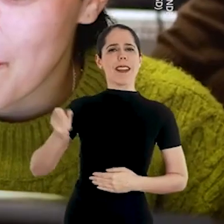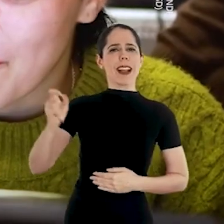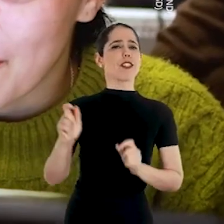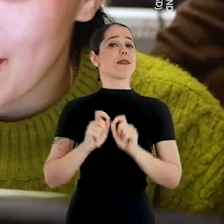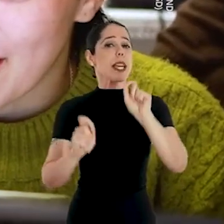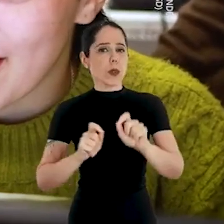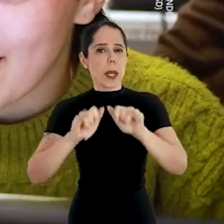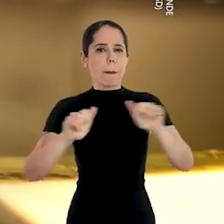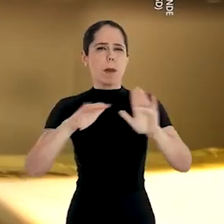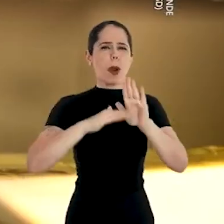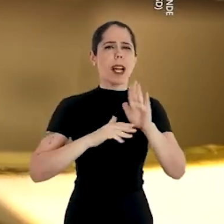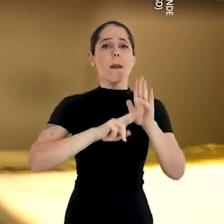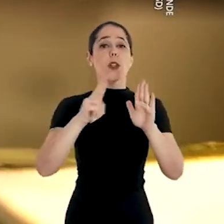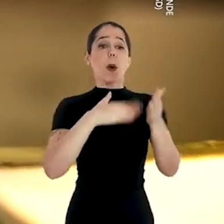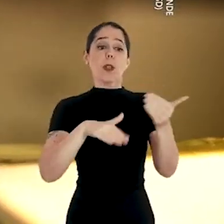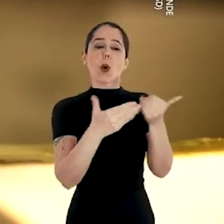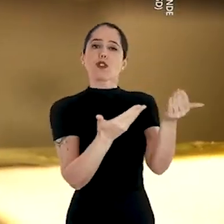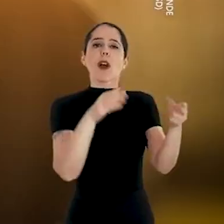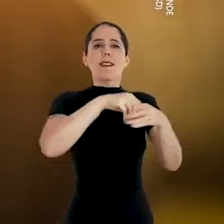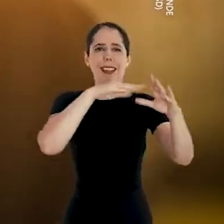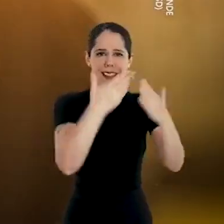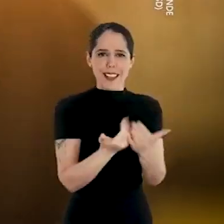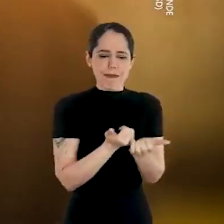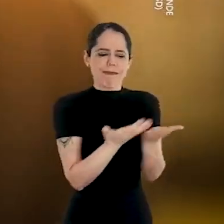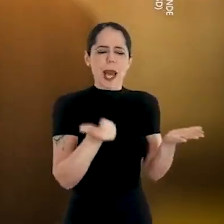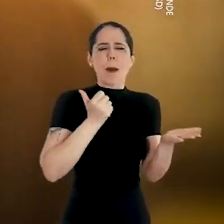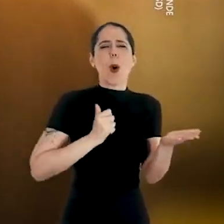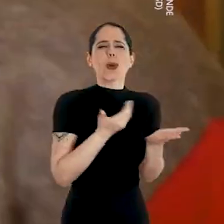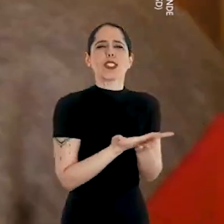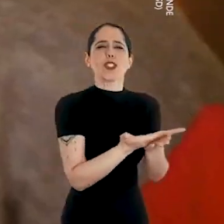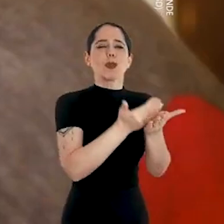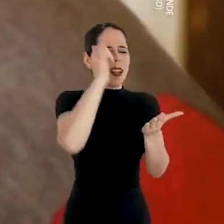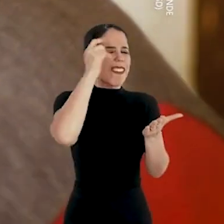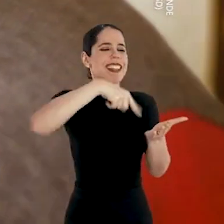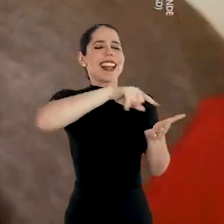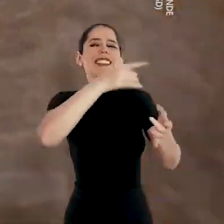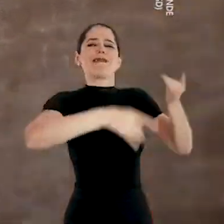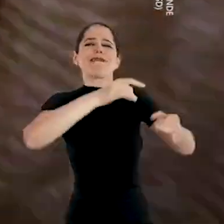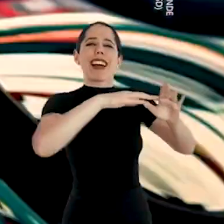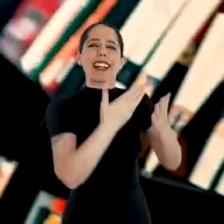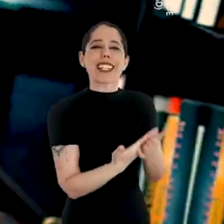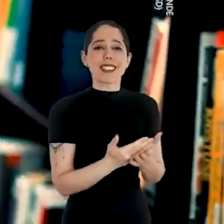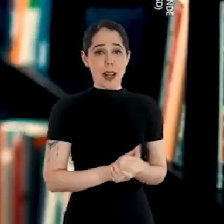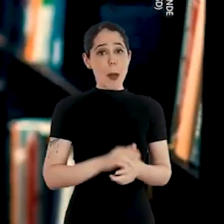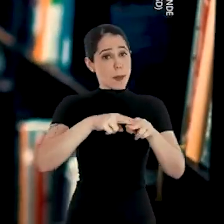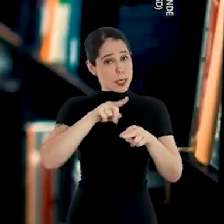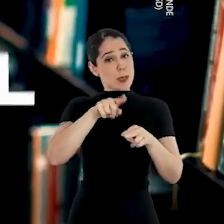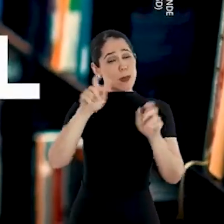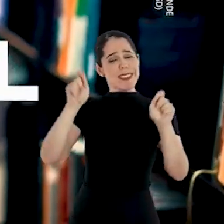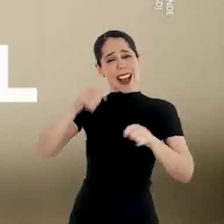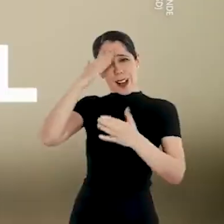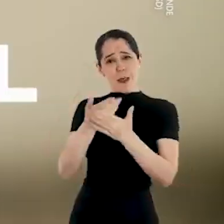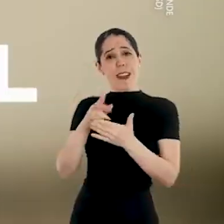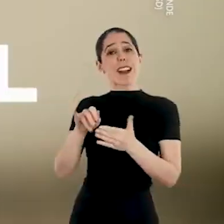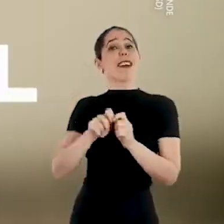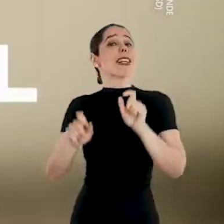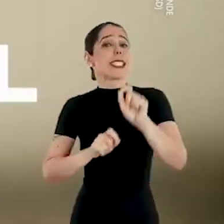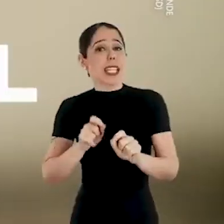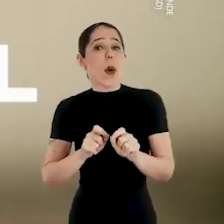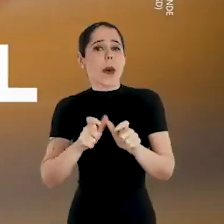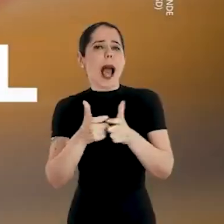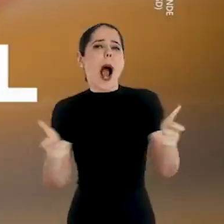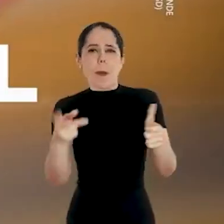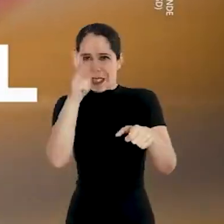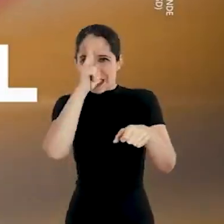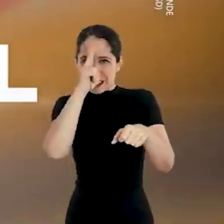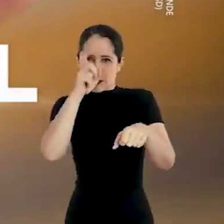Todo Jovem na Escola, com bolsas de estudo para evitar a evasão escolar. Por isso, você pode confiar que ele vai